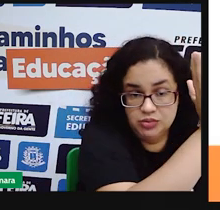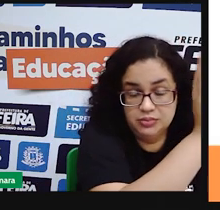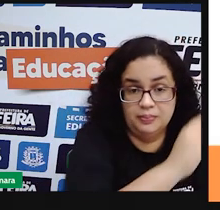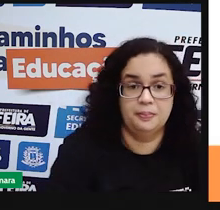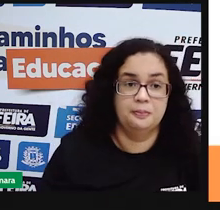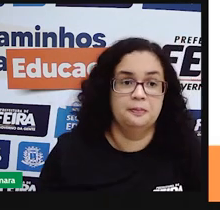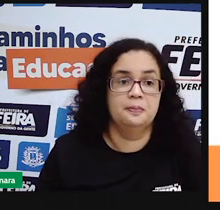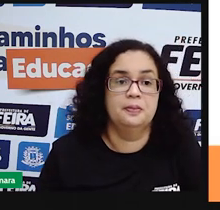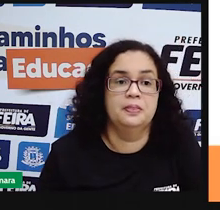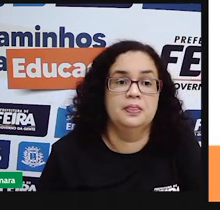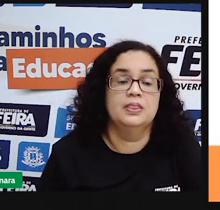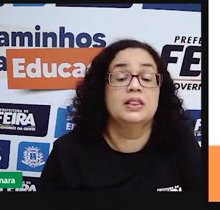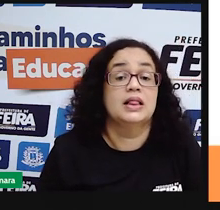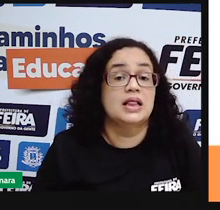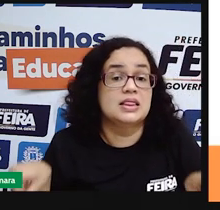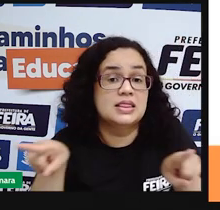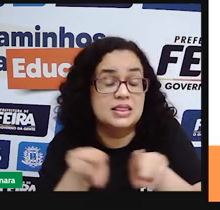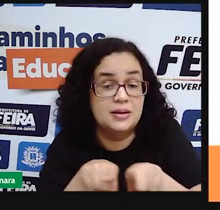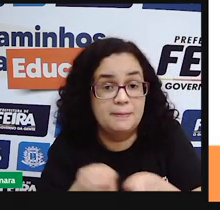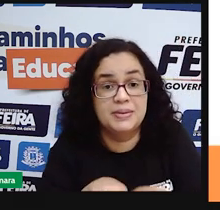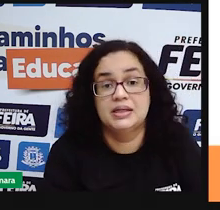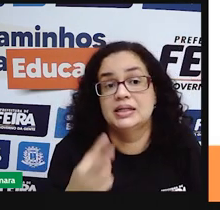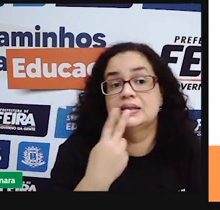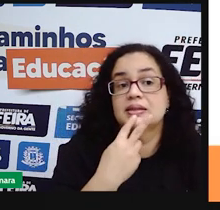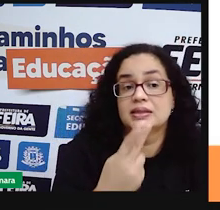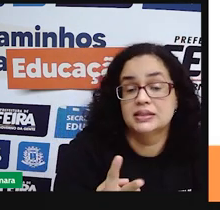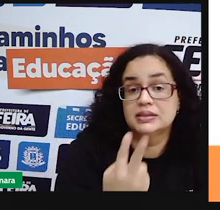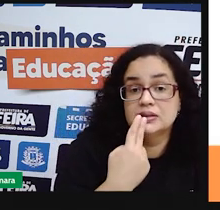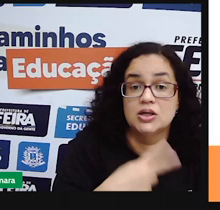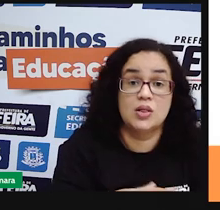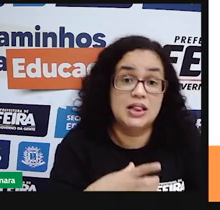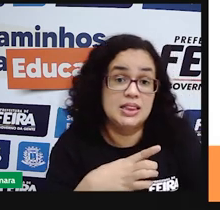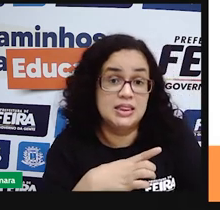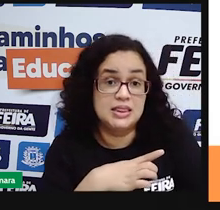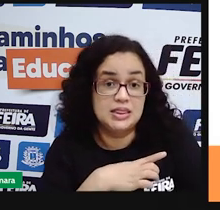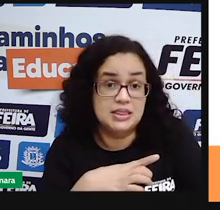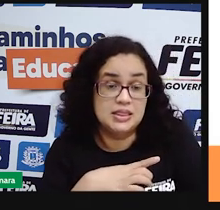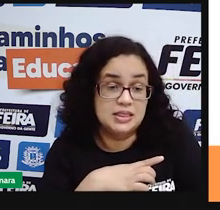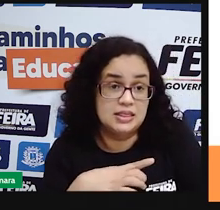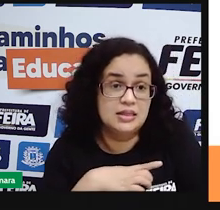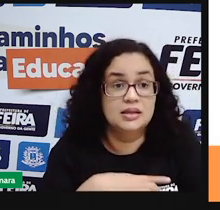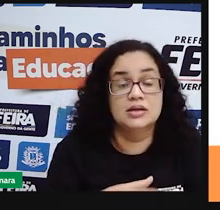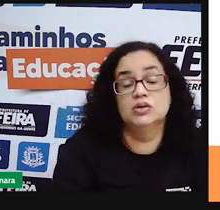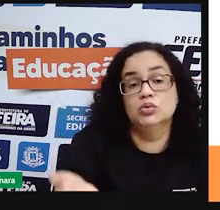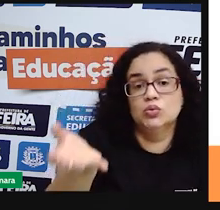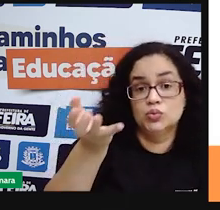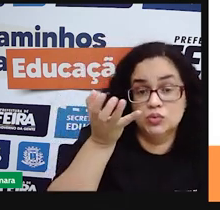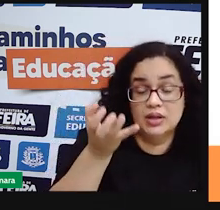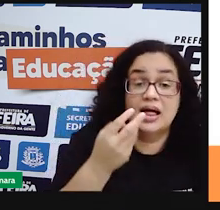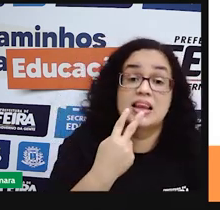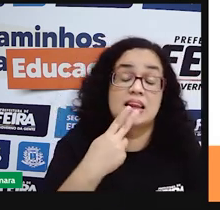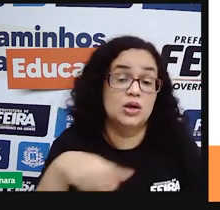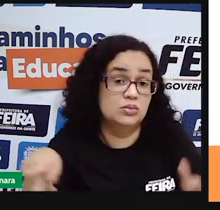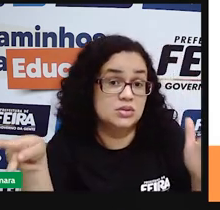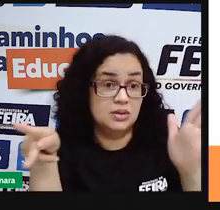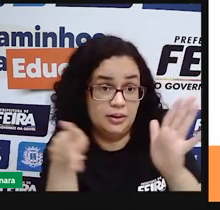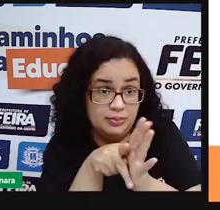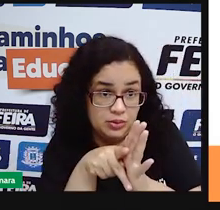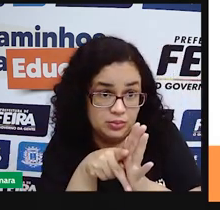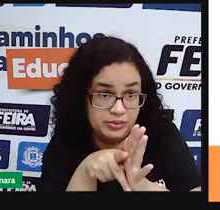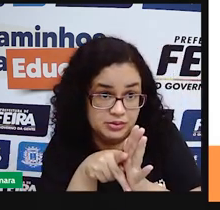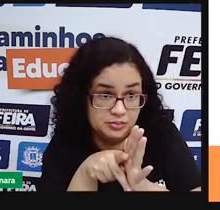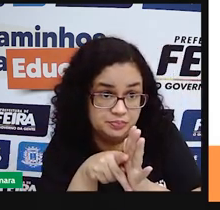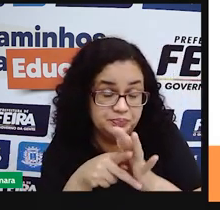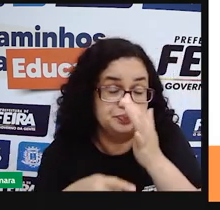também na língua eles possuem aí línguas diferentes né línguas próprias da sua cultura